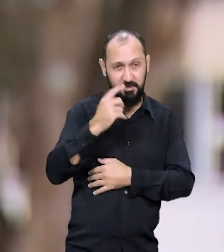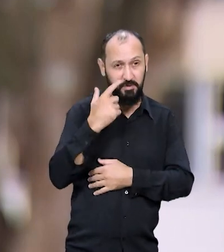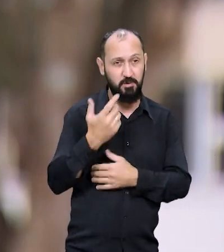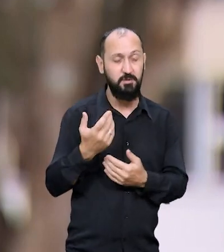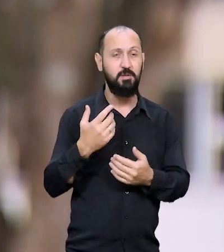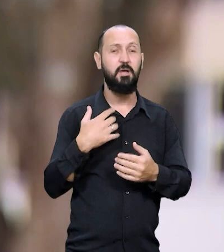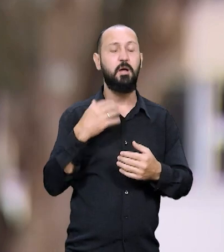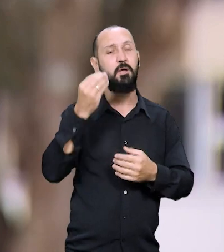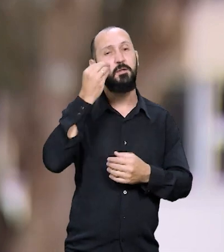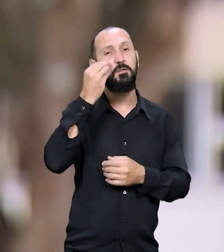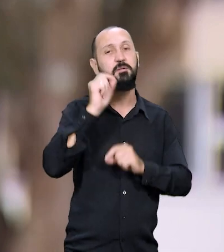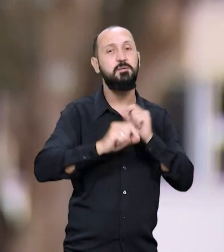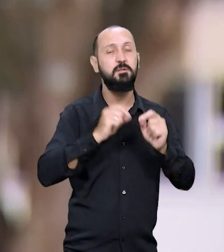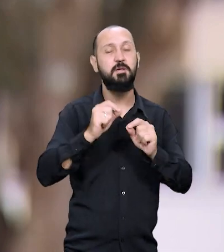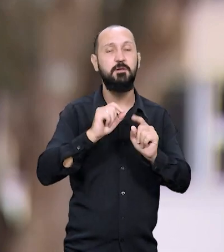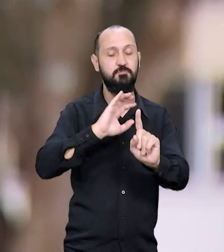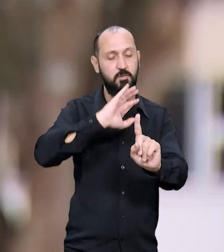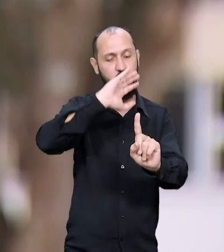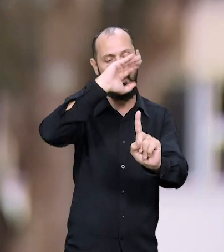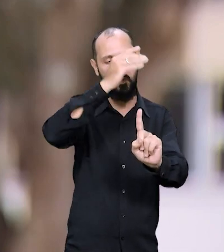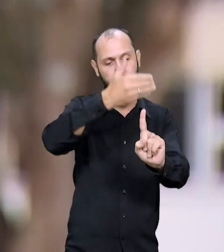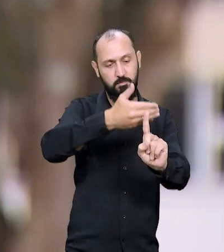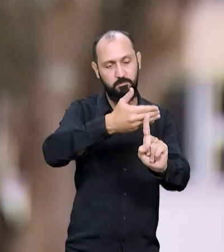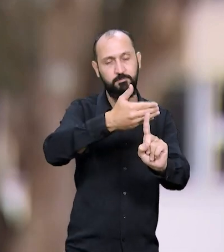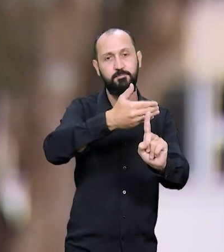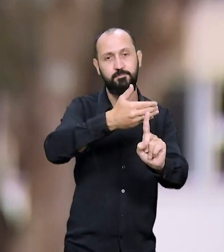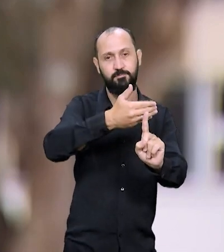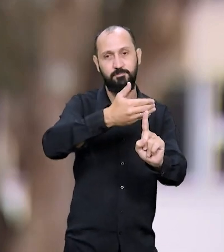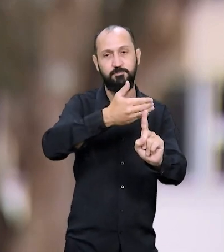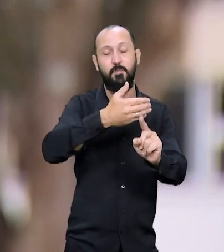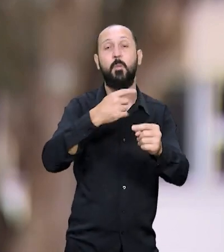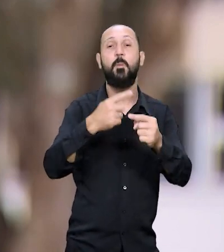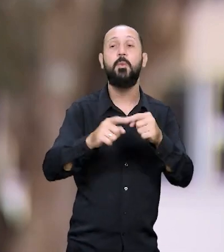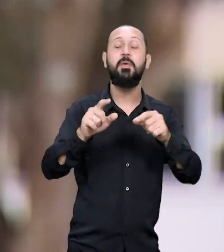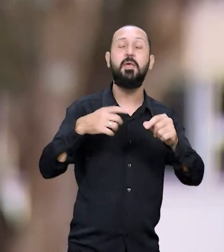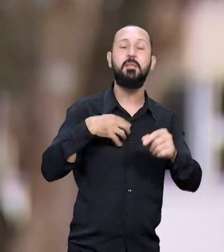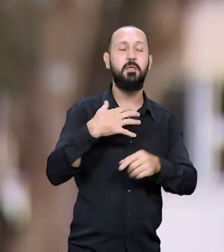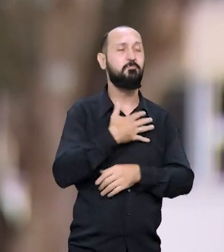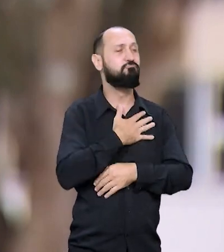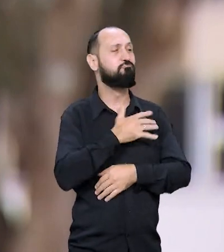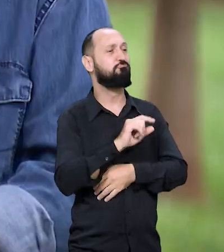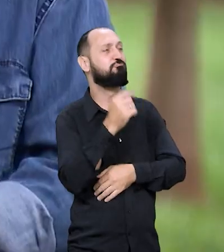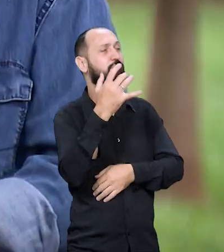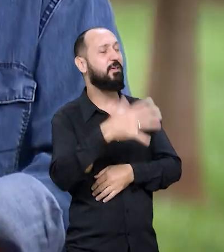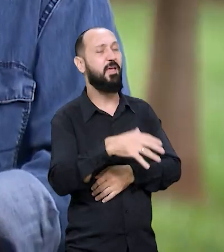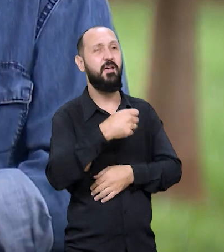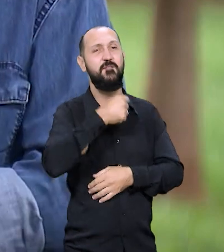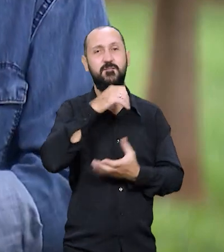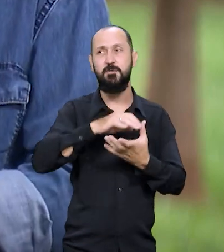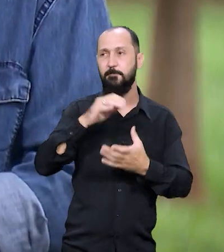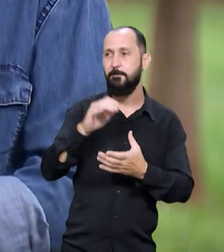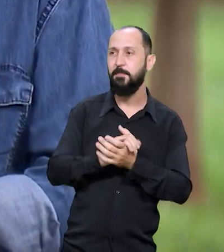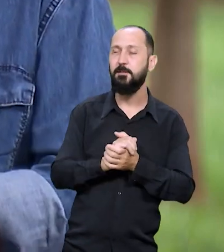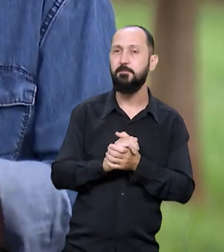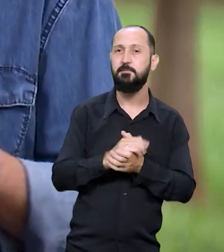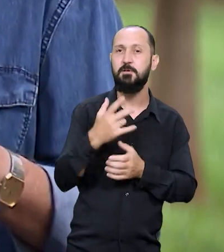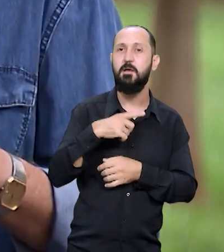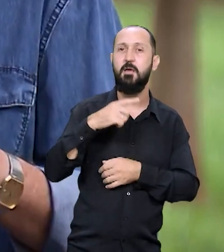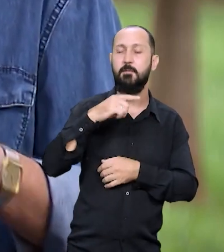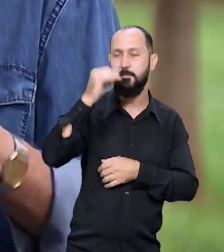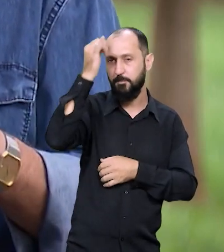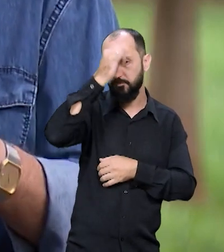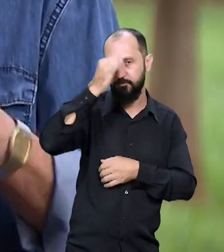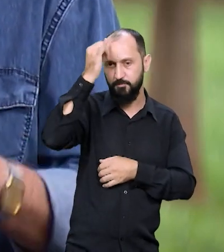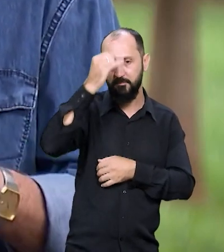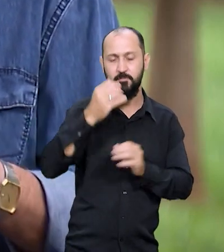a tendência é a invisibilidade dessas pessoas que envelhecem. Porque é uma negação da velhice. Seria bobagem eu dizer que